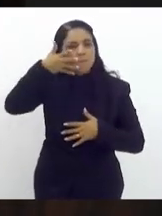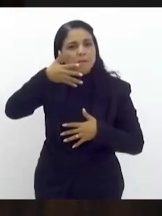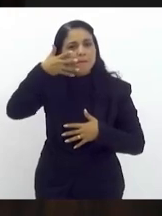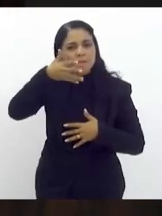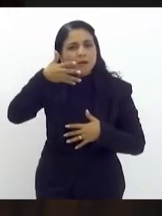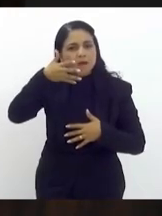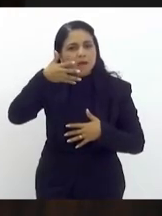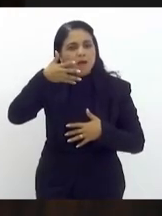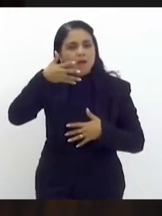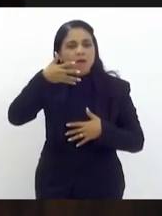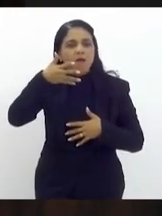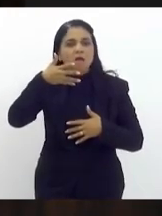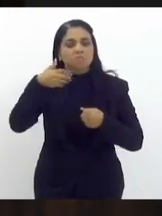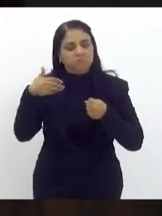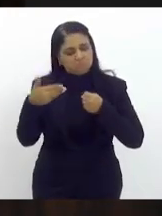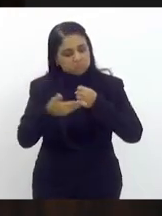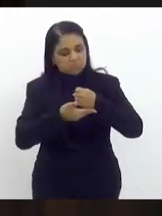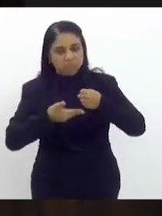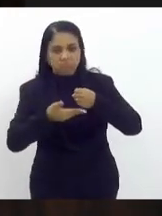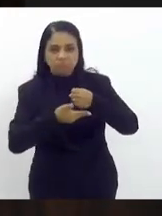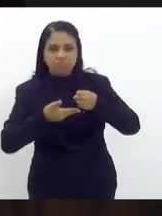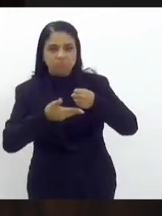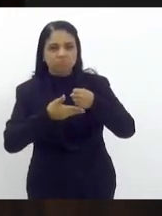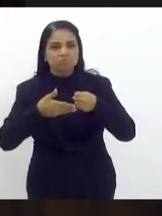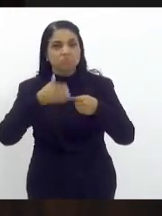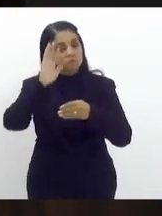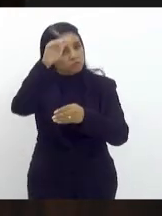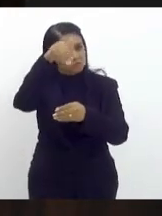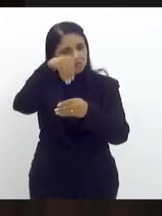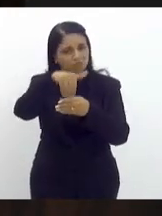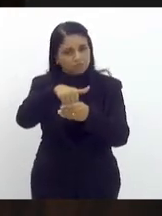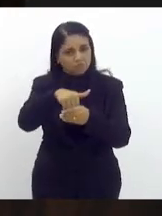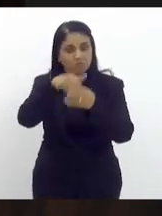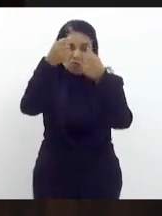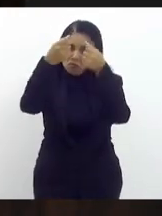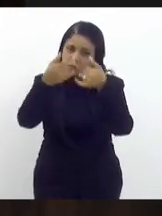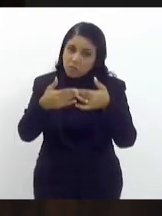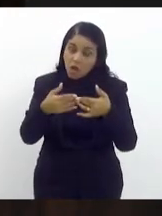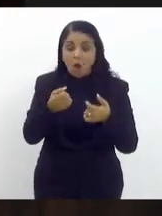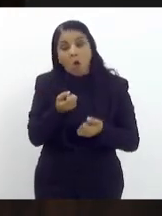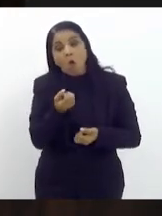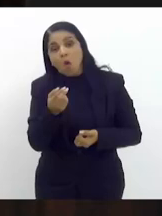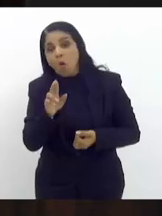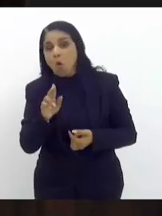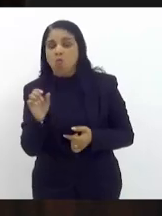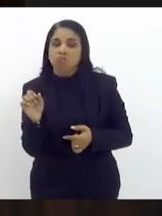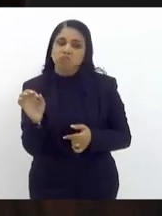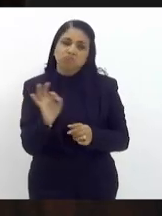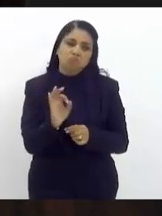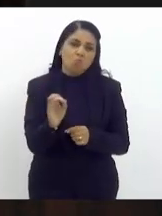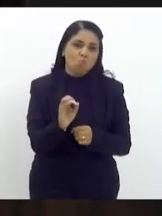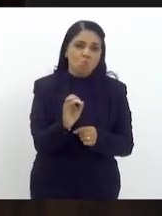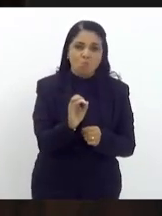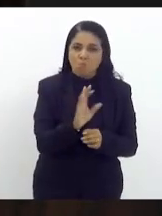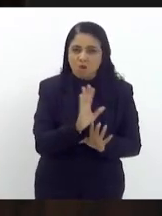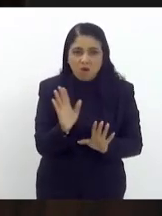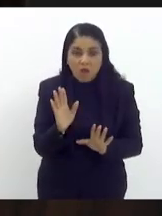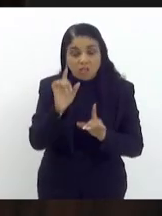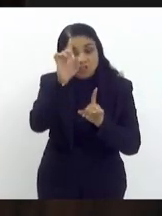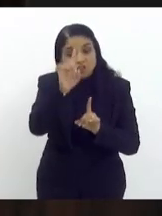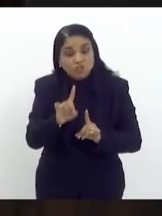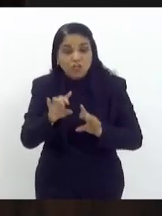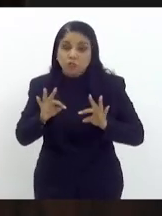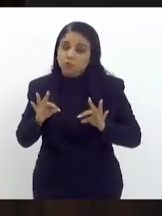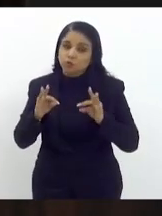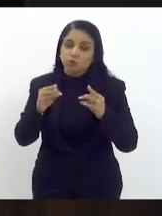fazer os seus embasamentos dos seus votos ou não fazê-lo também é direito de todos então jamais